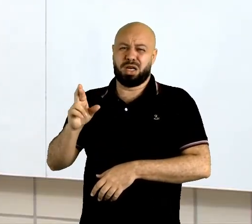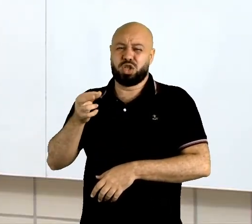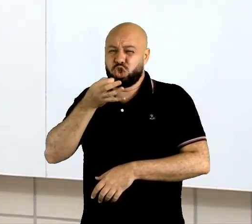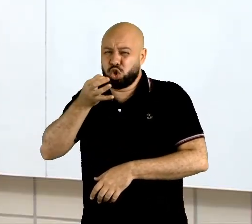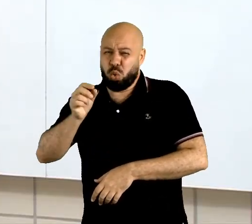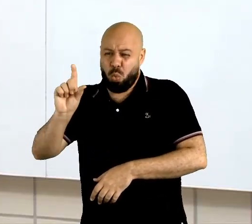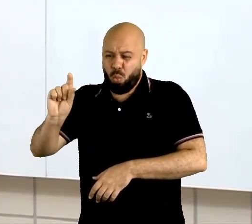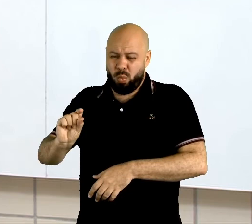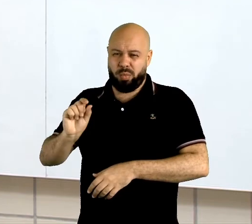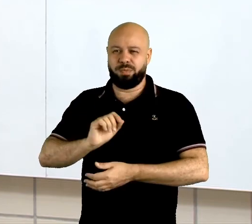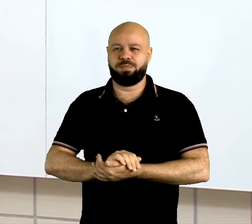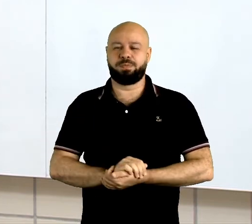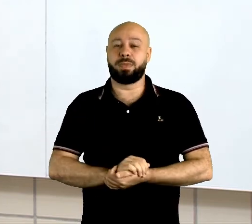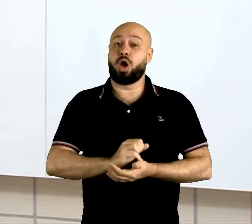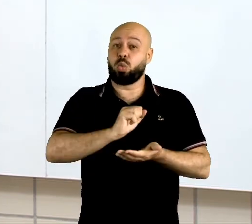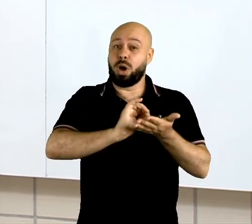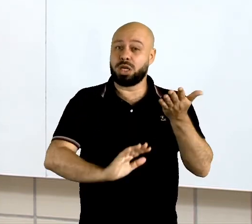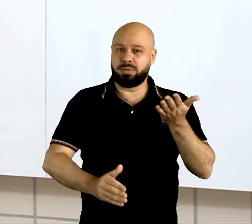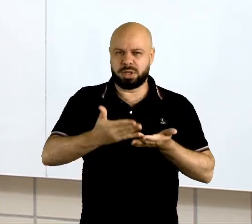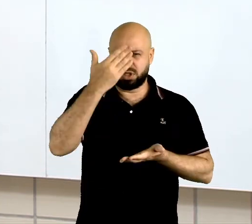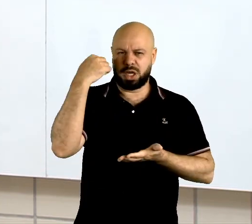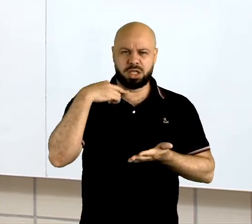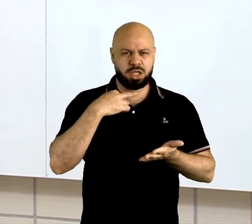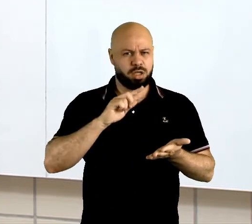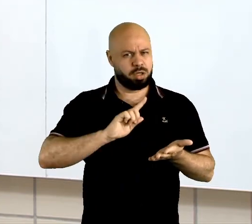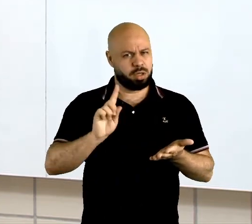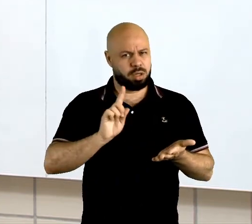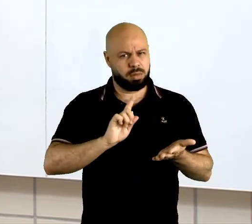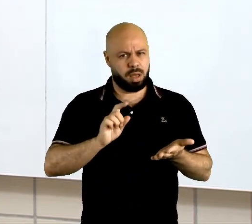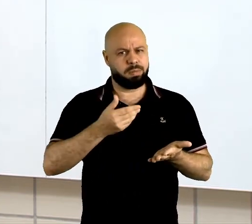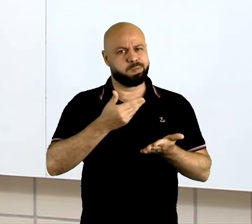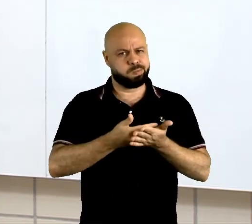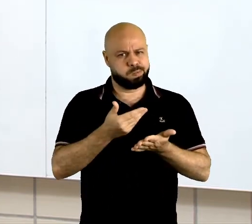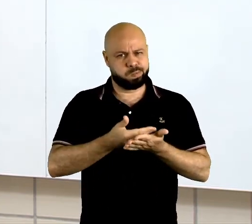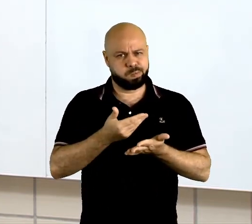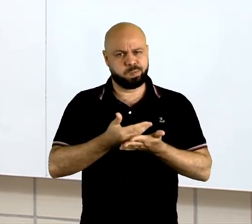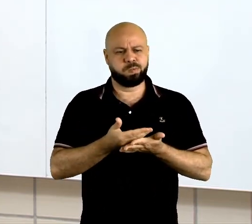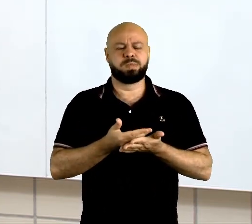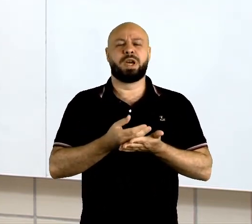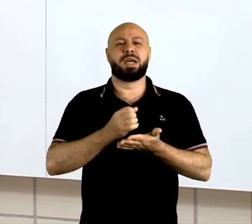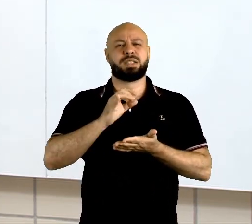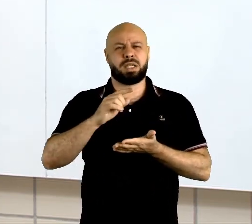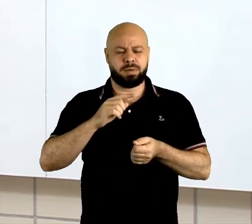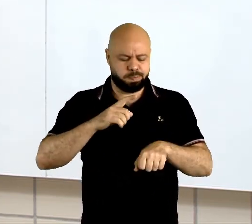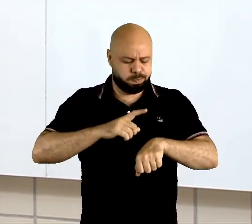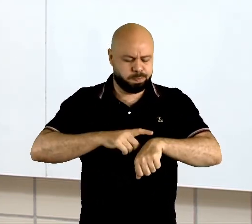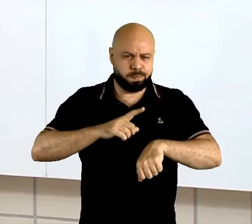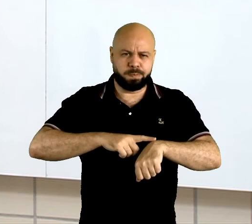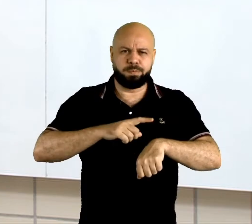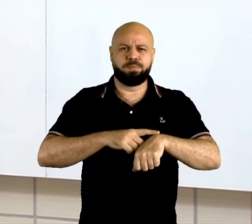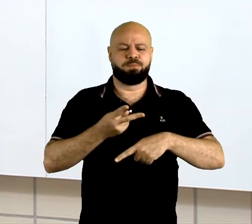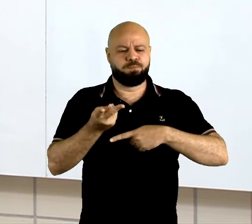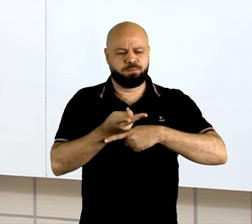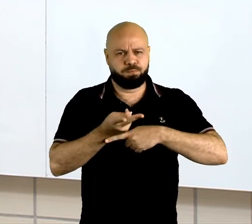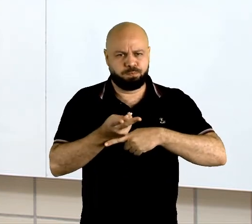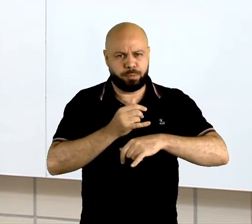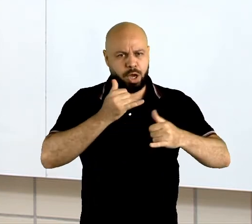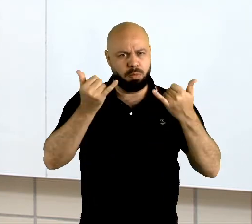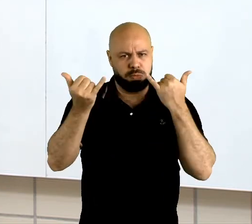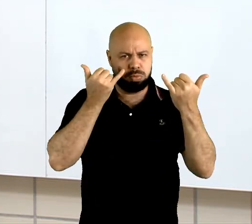esqueçam de fazer as atividades. Não se esqueçam de estudar, né? Sempre que tiver um tempinho, busquem informações.